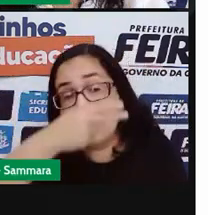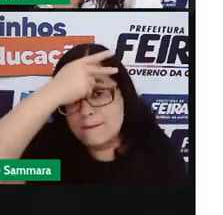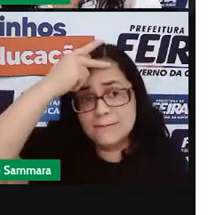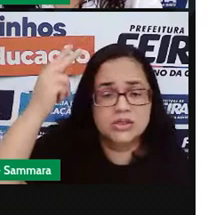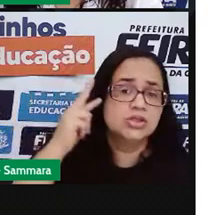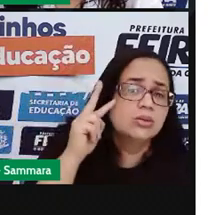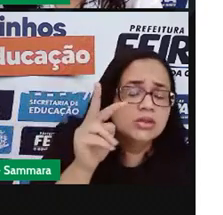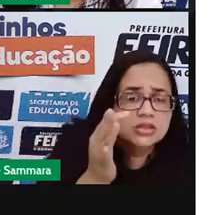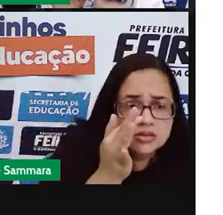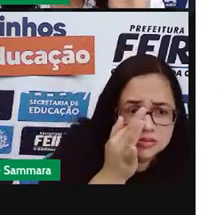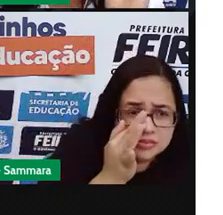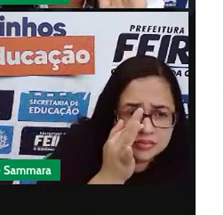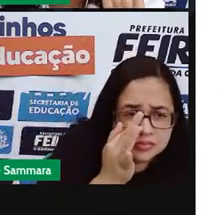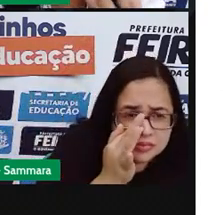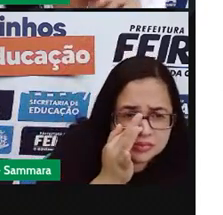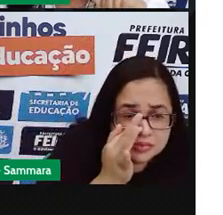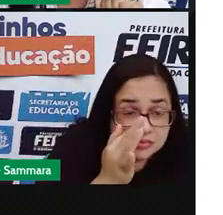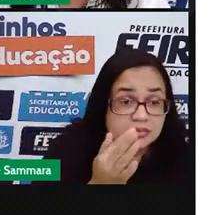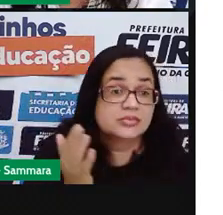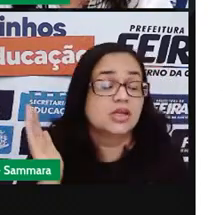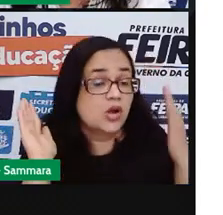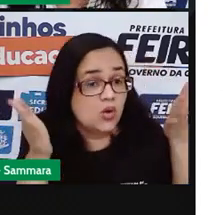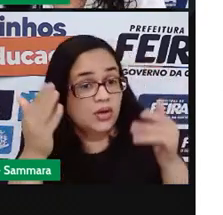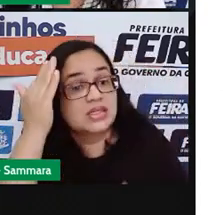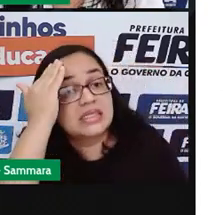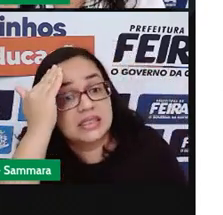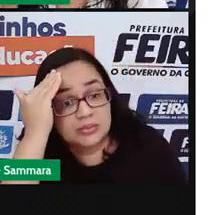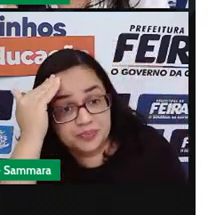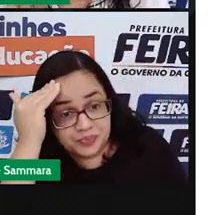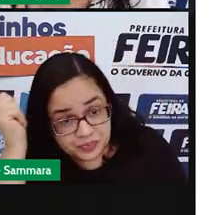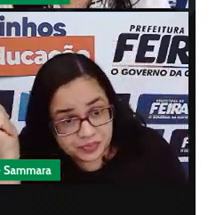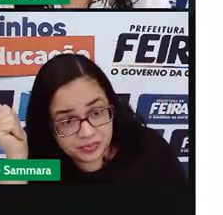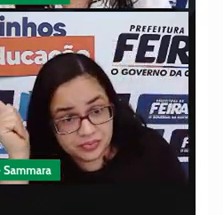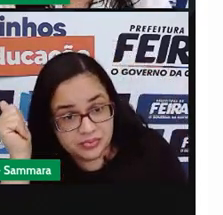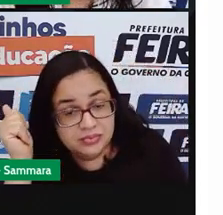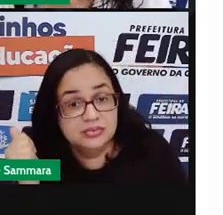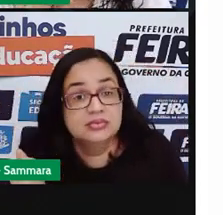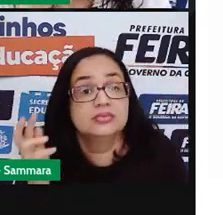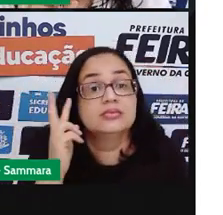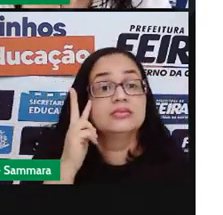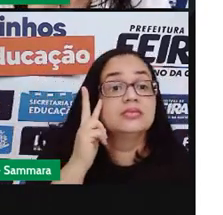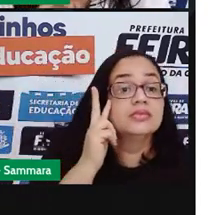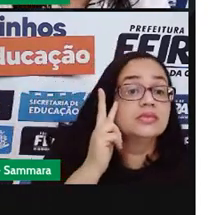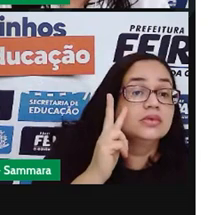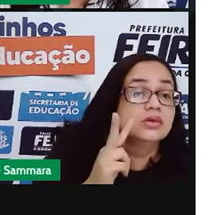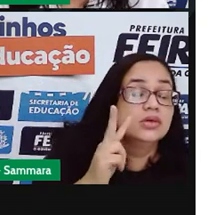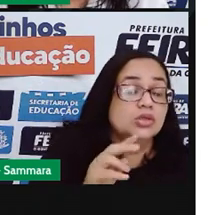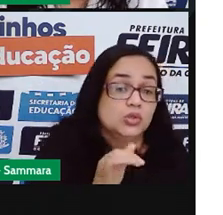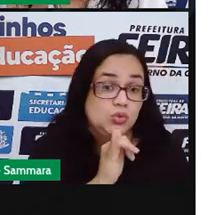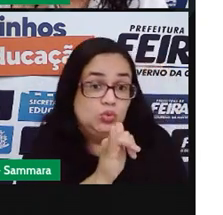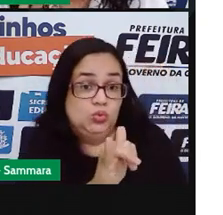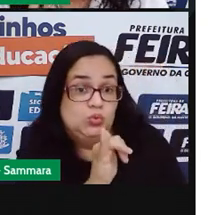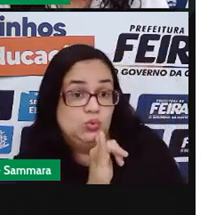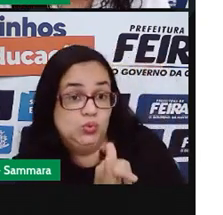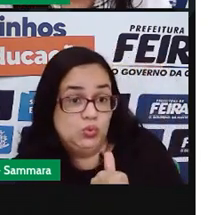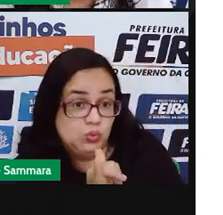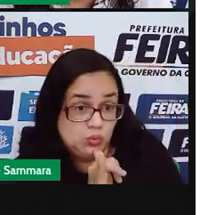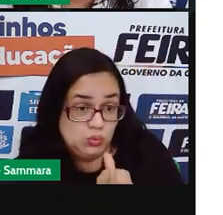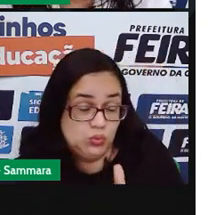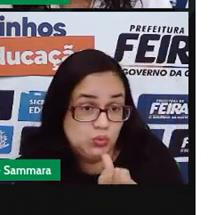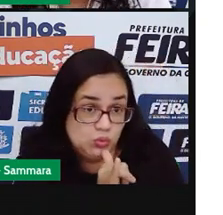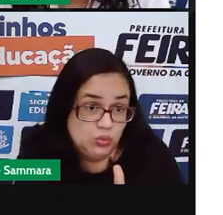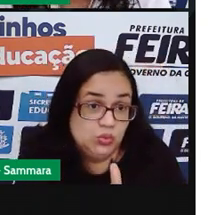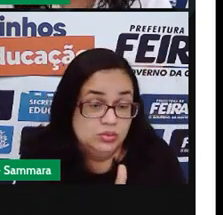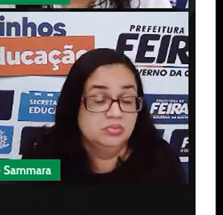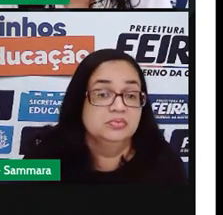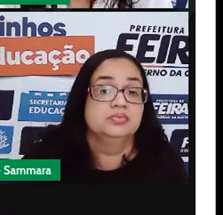assistir uma sessão na Câmara. Agora você já sabe. E a Pró trouxe algumas notícias retiradas do